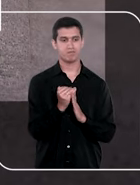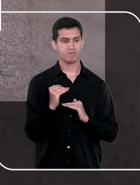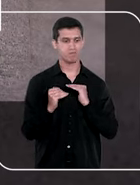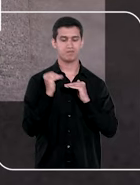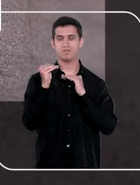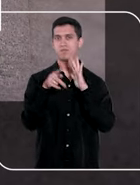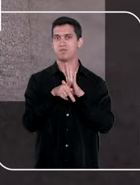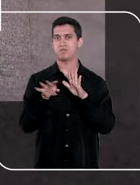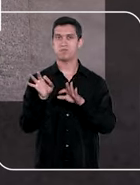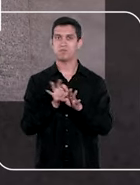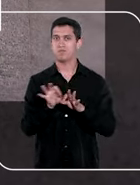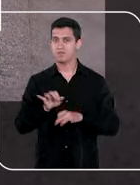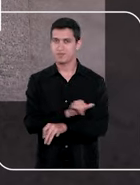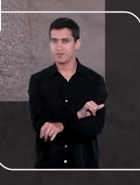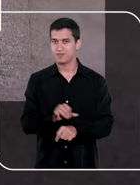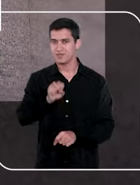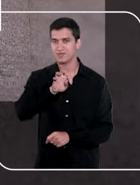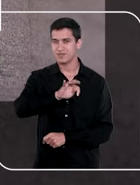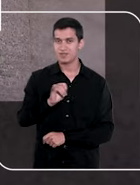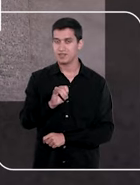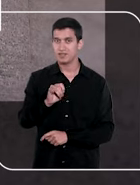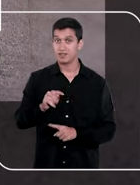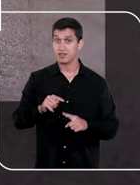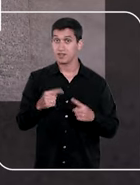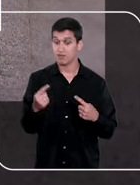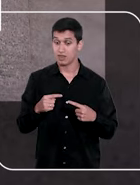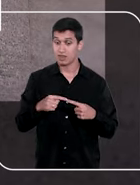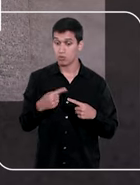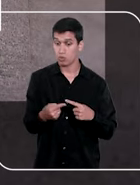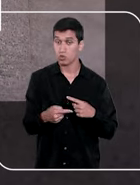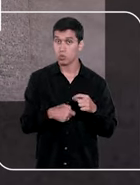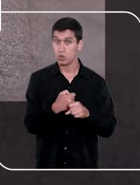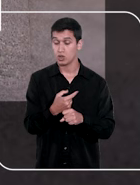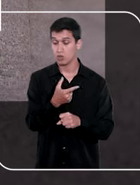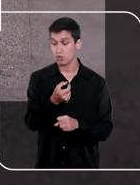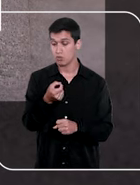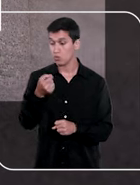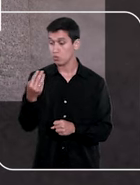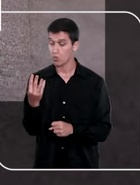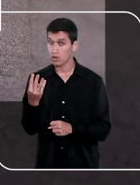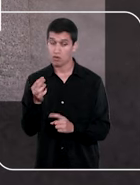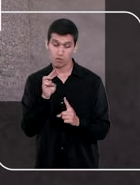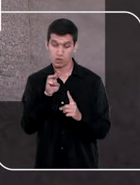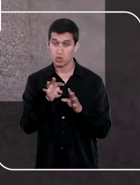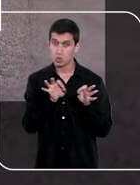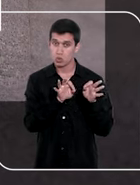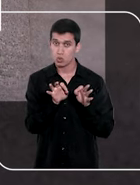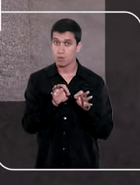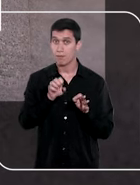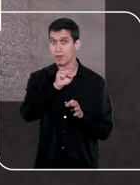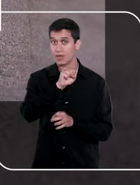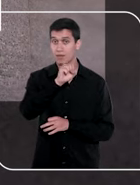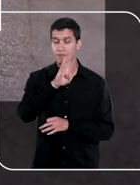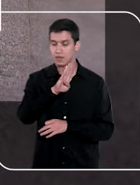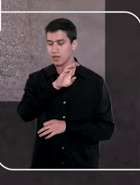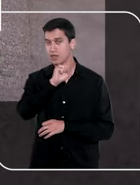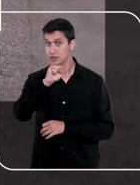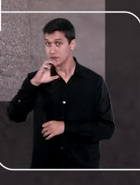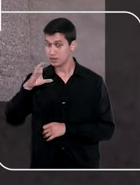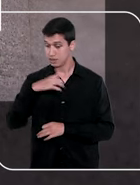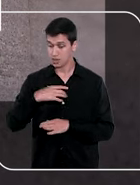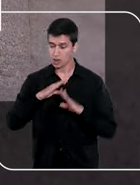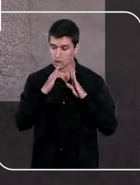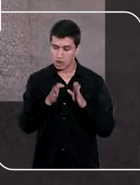planejamento estratégico do STJ. Tanto que, partir de 2004, a metodologia do BSC foi